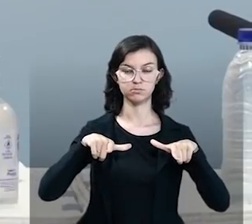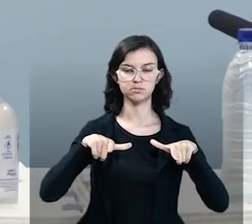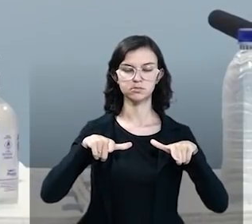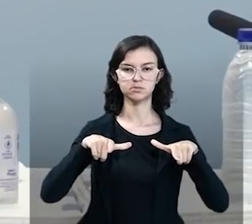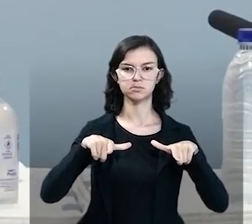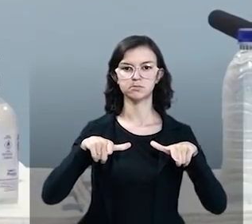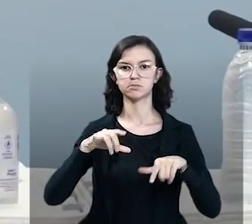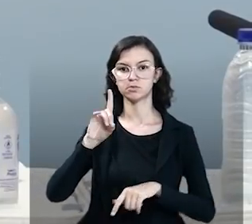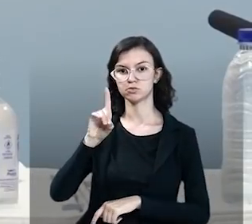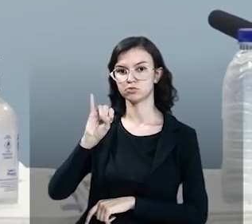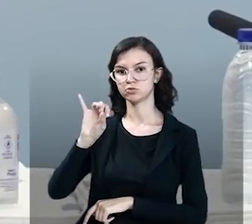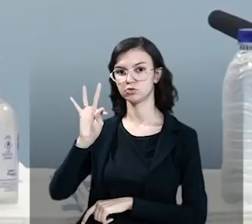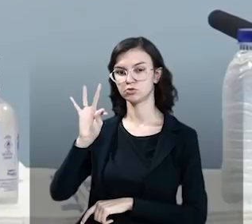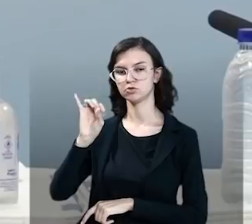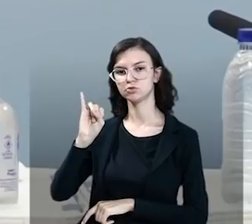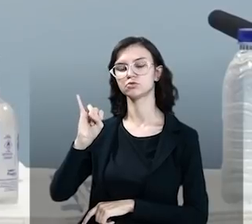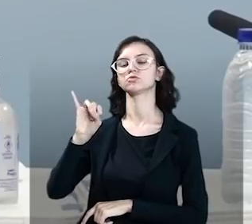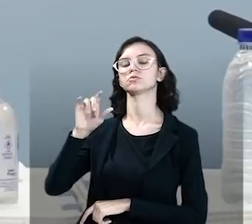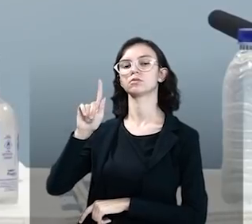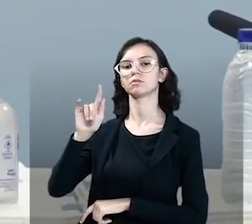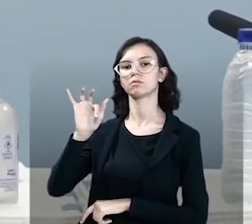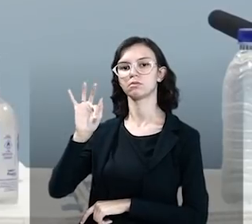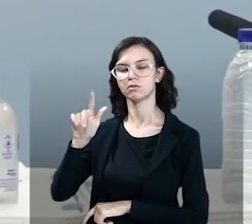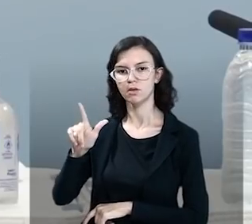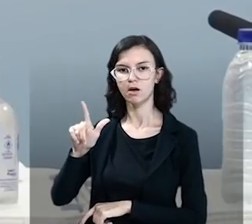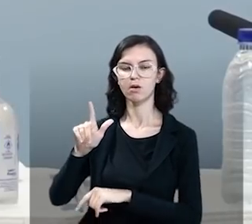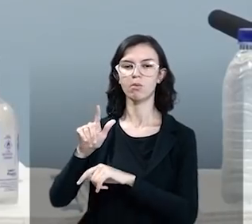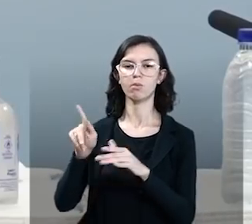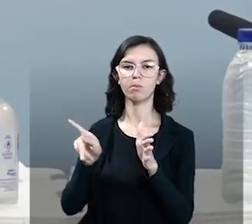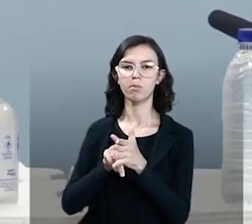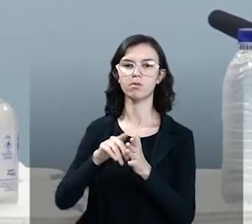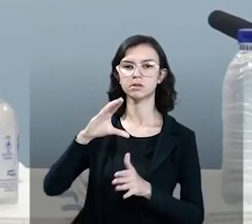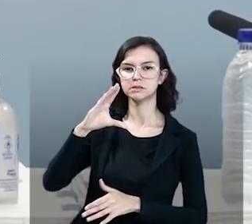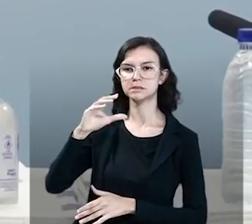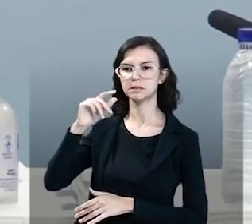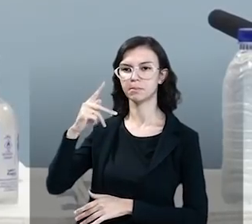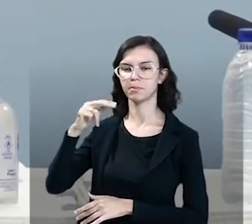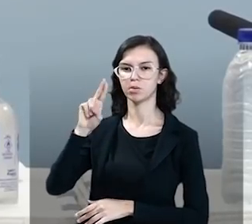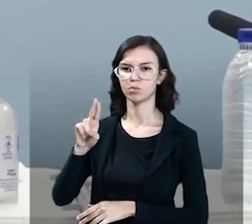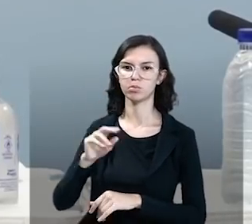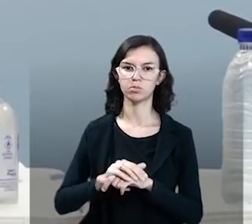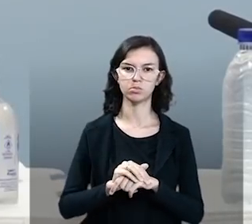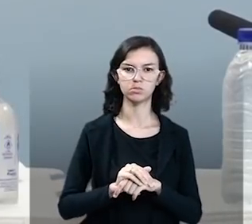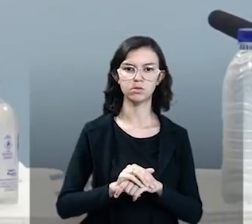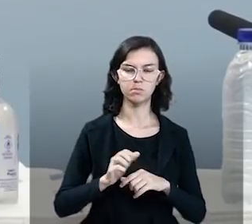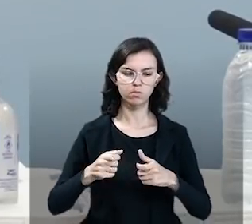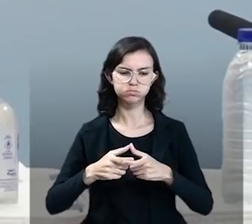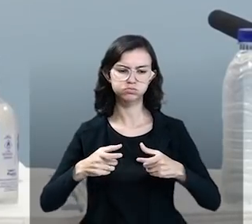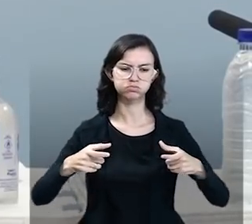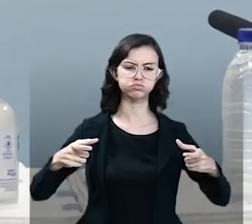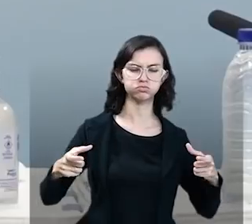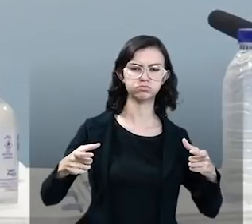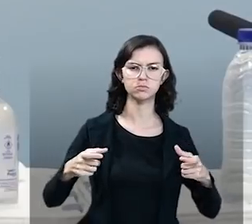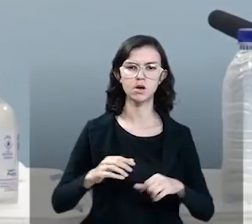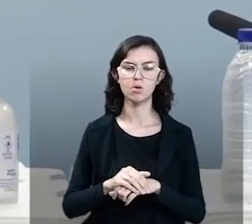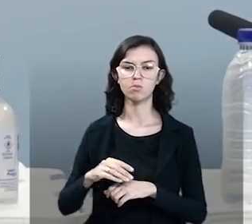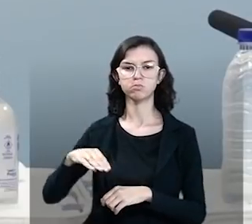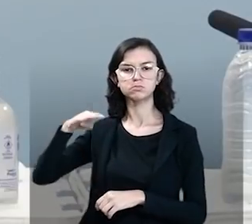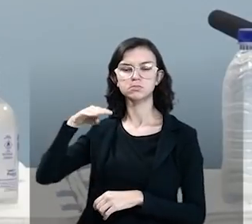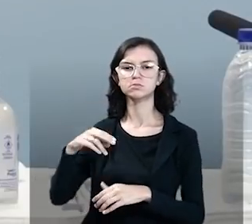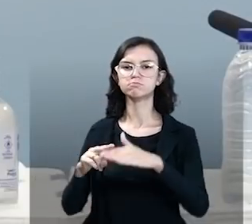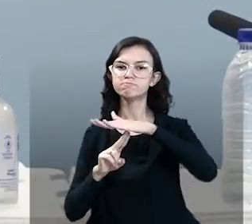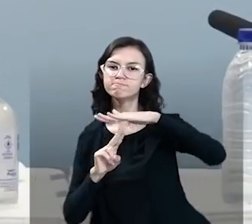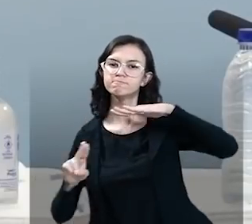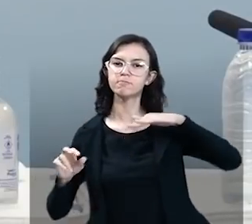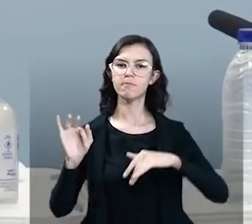educação, ICP-EDU, e a expansão da rede da Comunidade Acadêmica Federada. Assim,